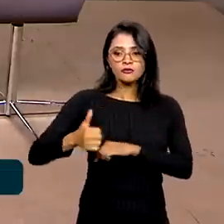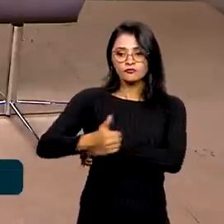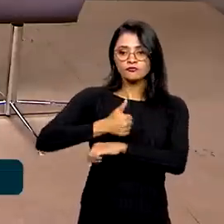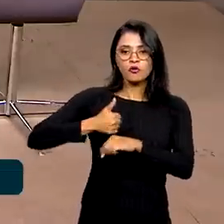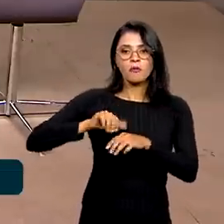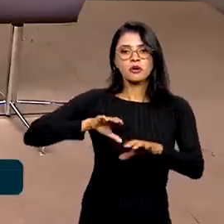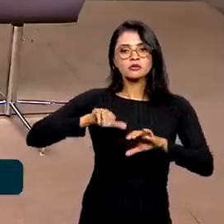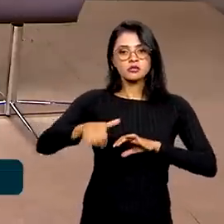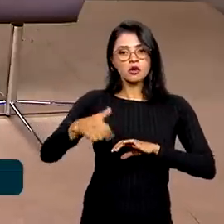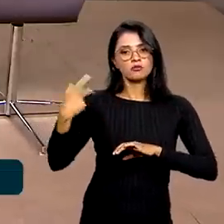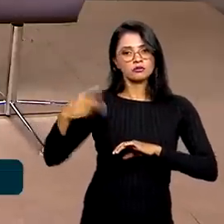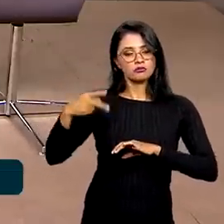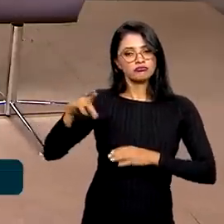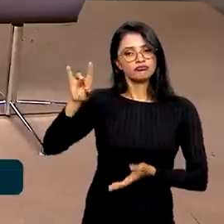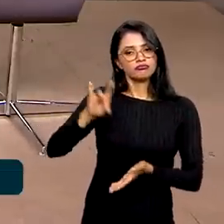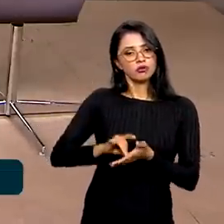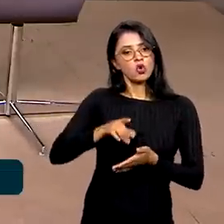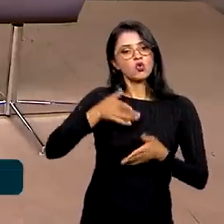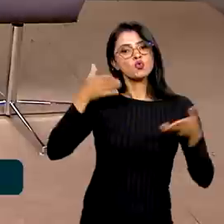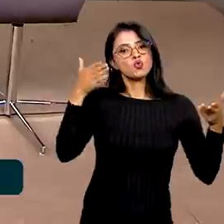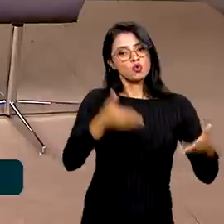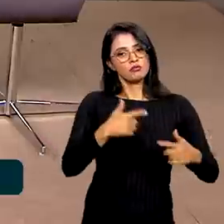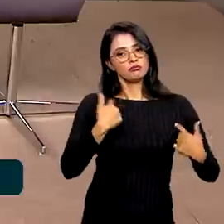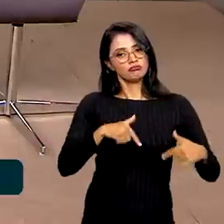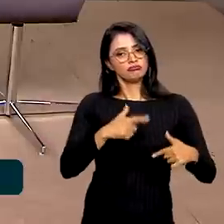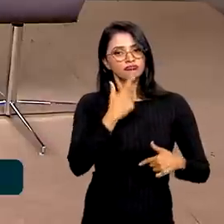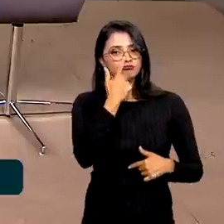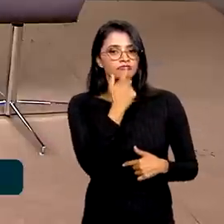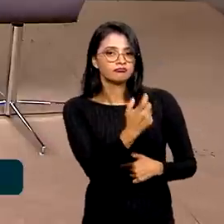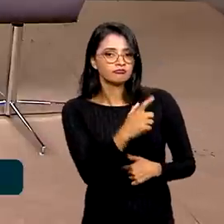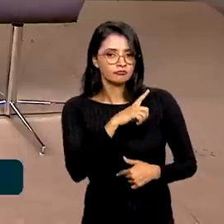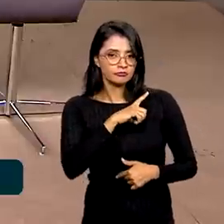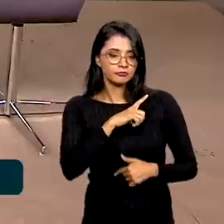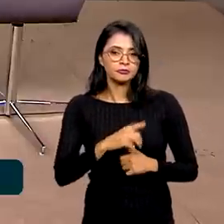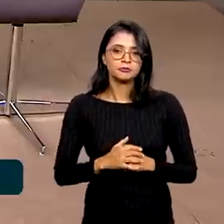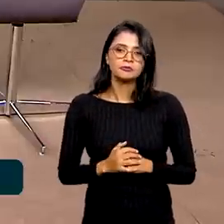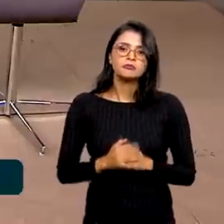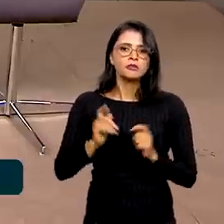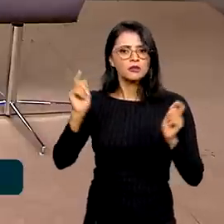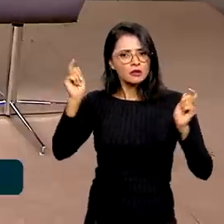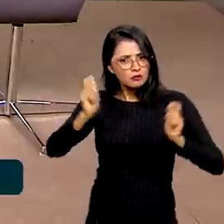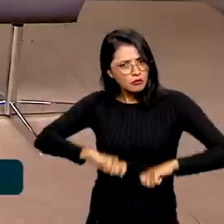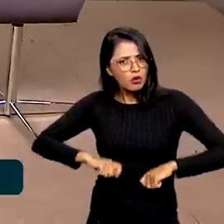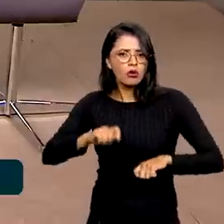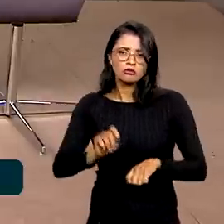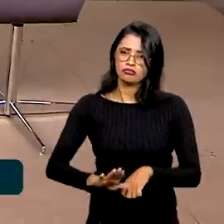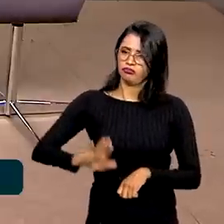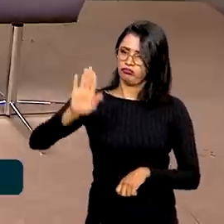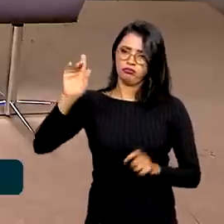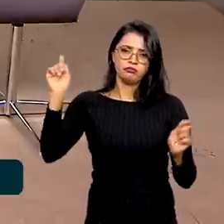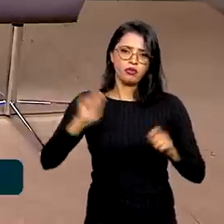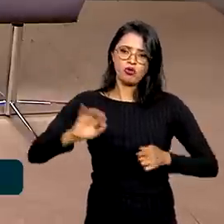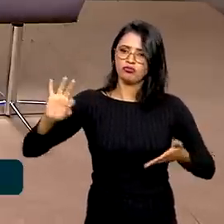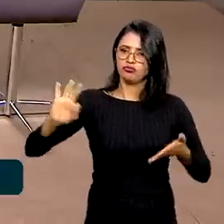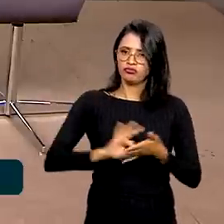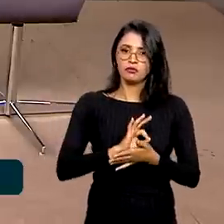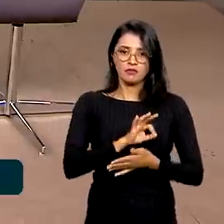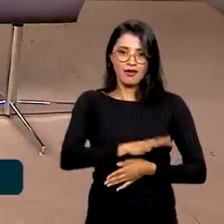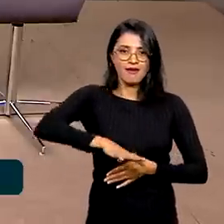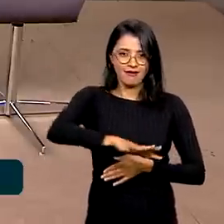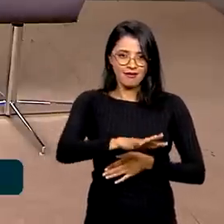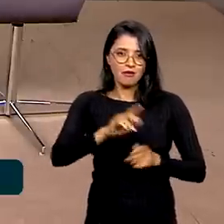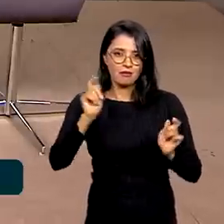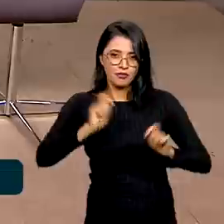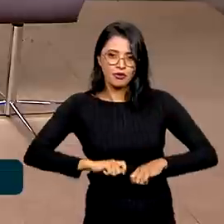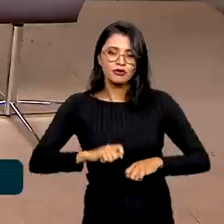original deles, a sua área de vocação, a sua área de interesse. E podem se candidatar a essas áreas,